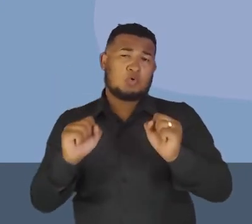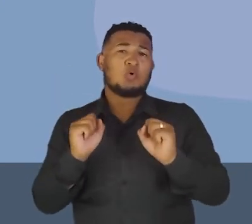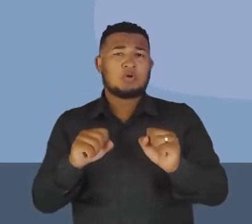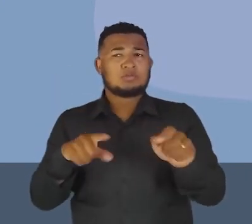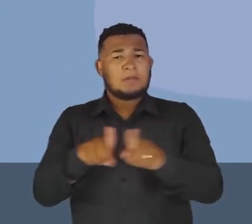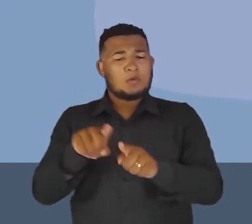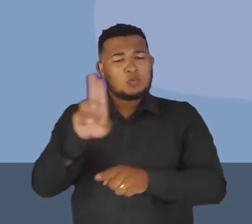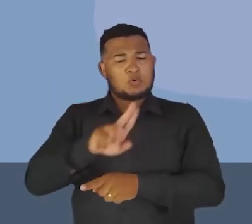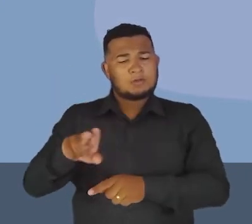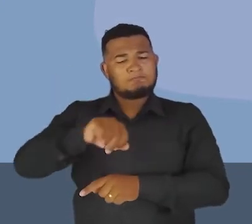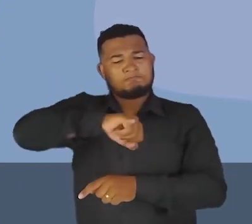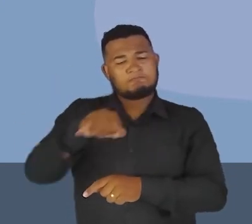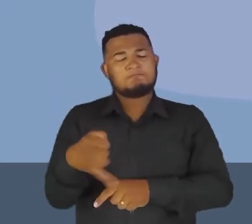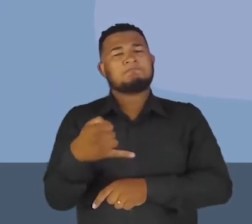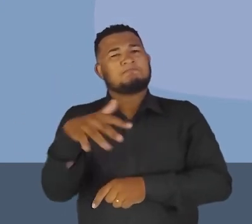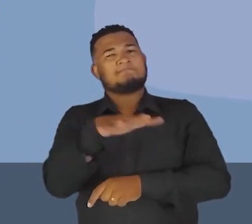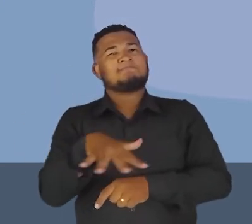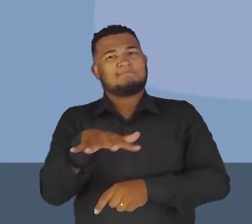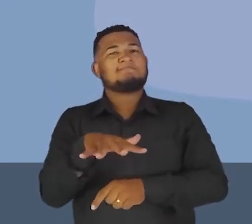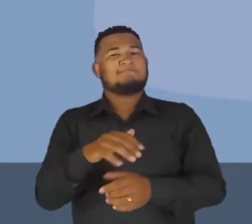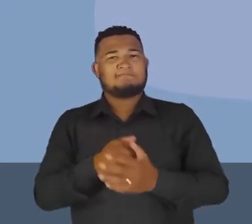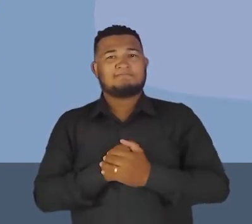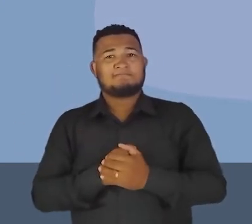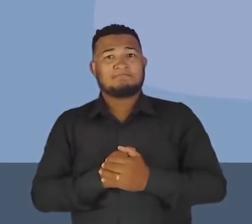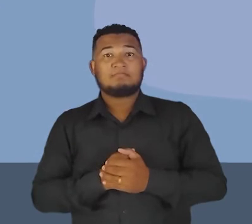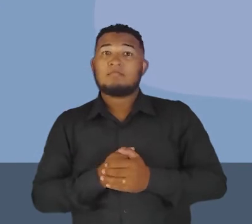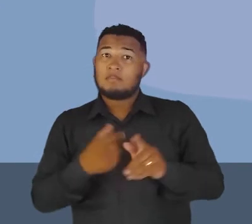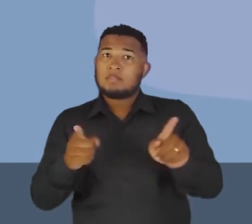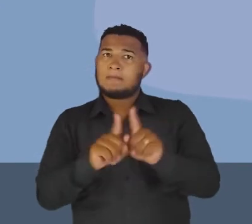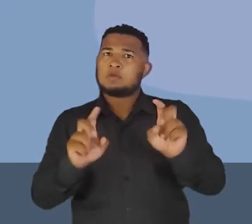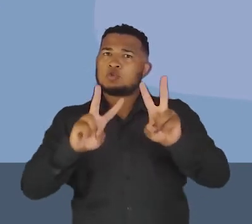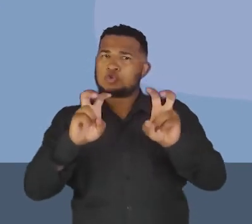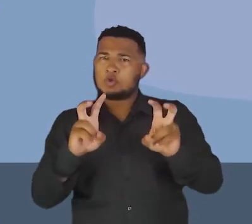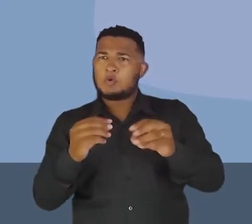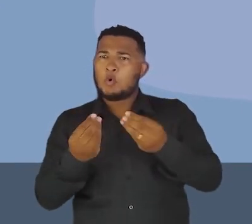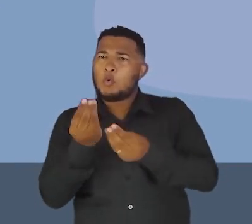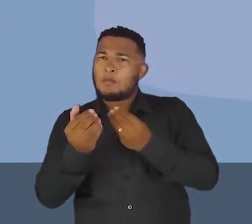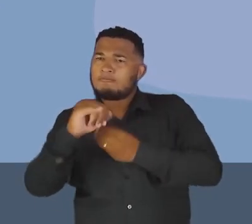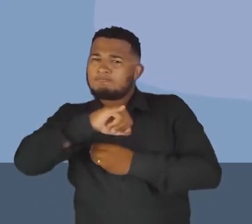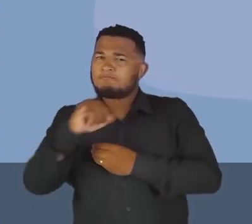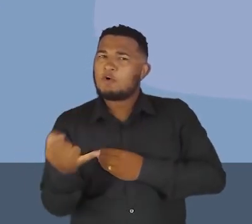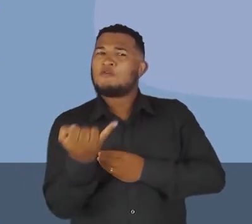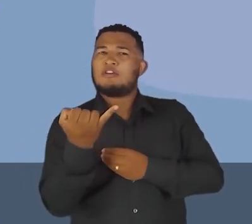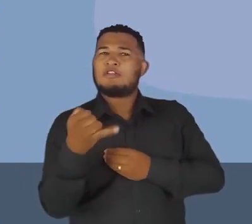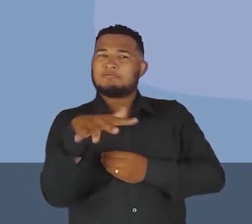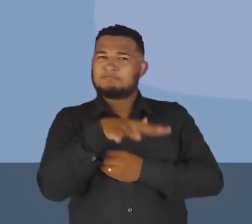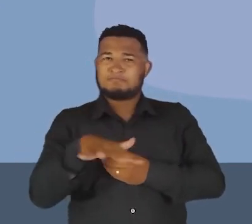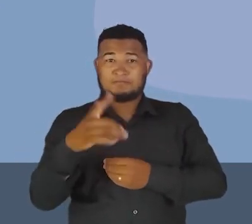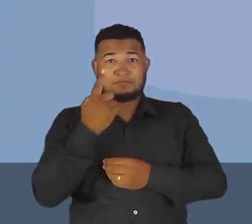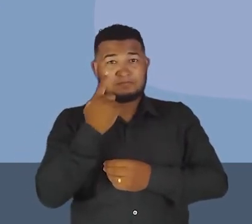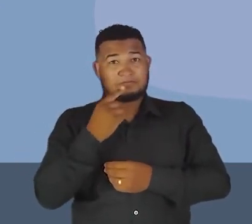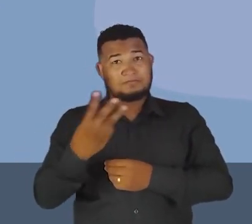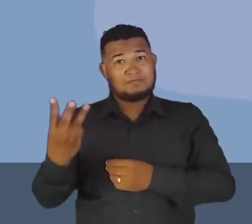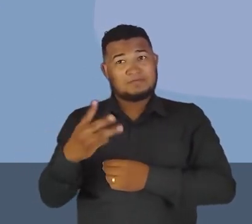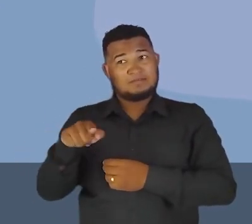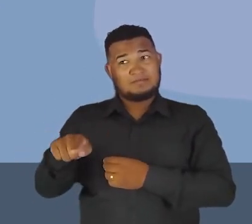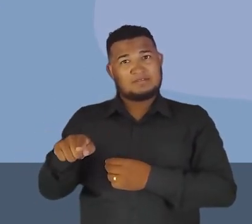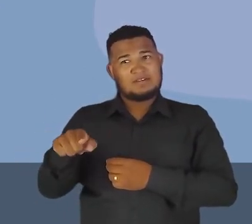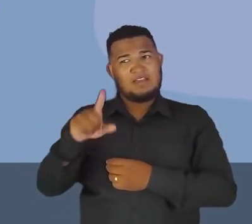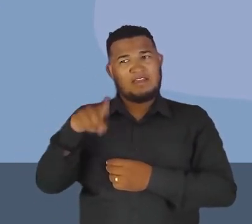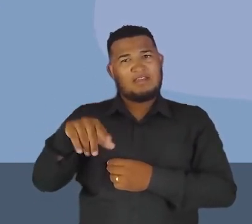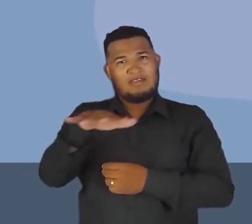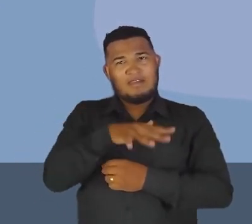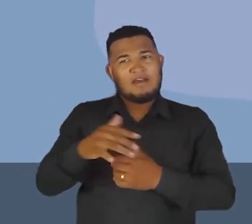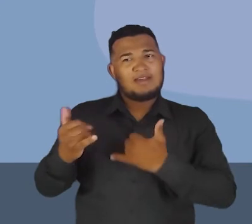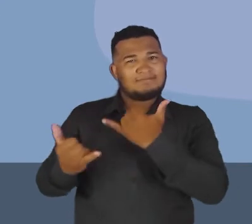revitalização do espaço, colocando horta. E por falar em revitalização do espaço, olha só que legal nessa imagem aqui. A gente tem aqui uma área de recriação,